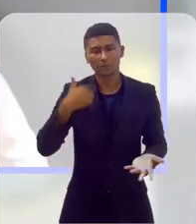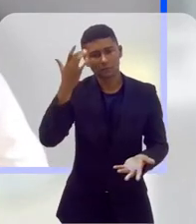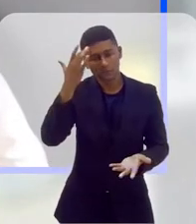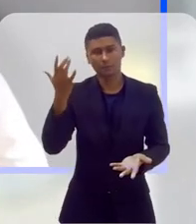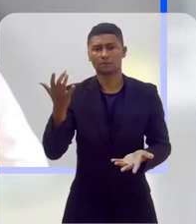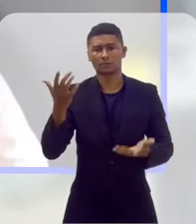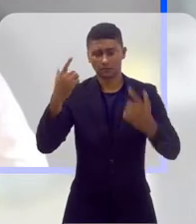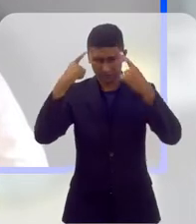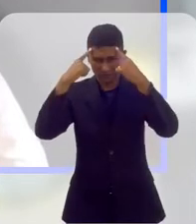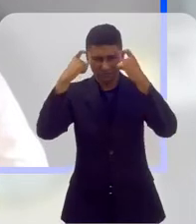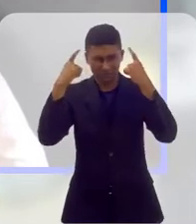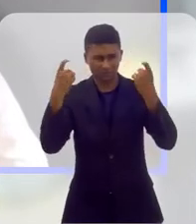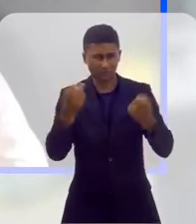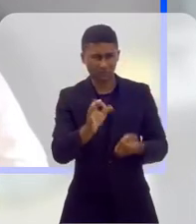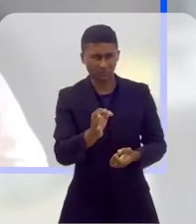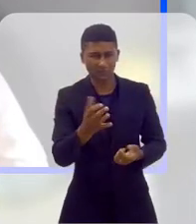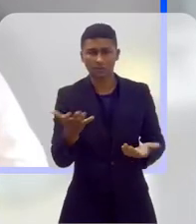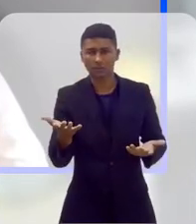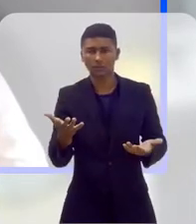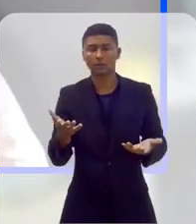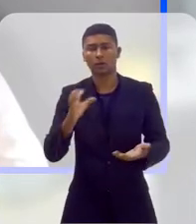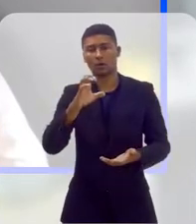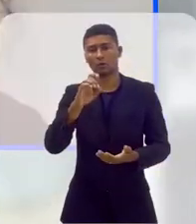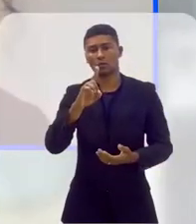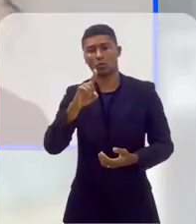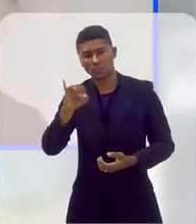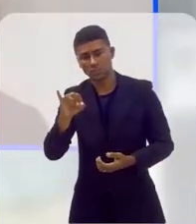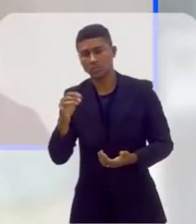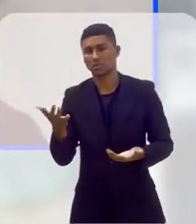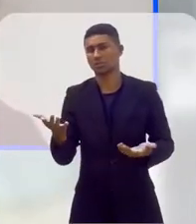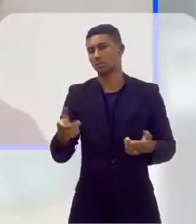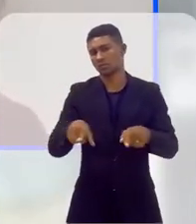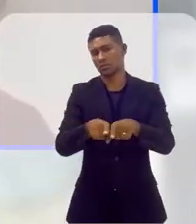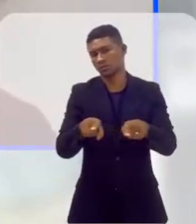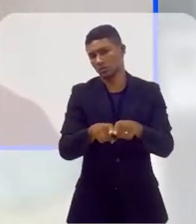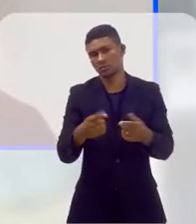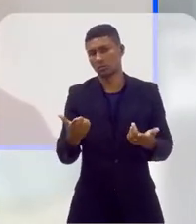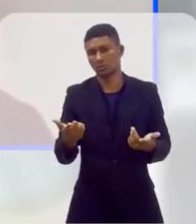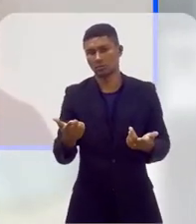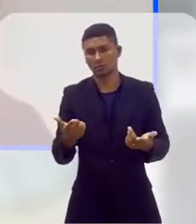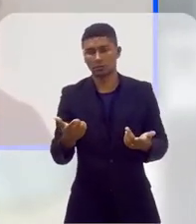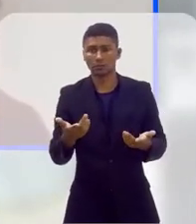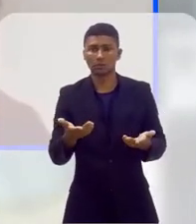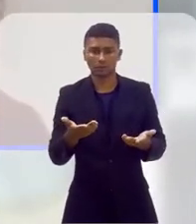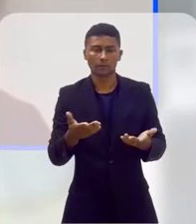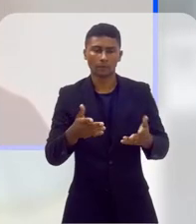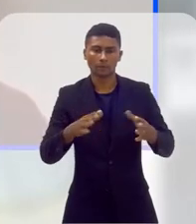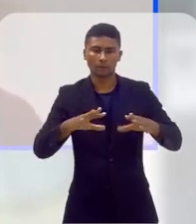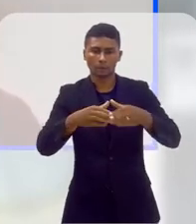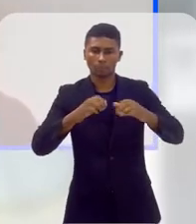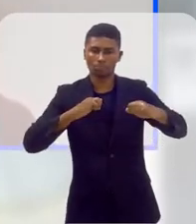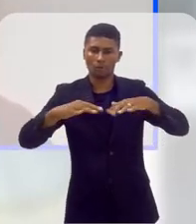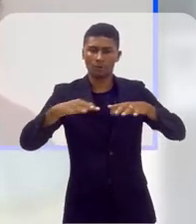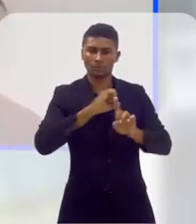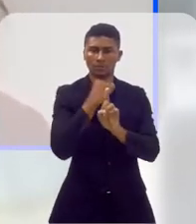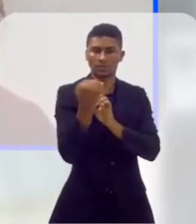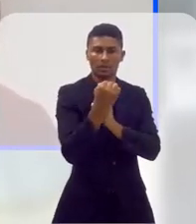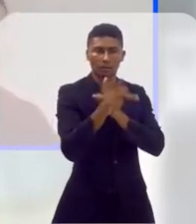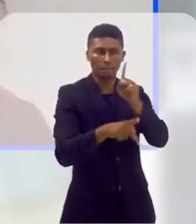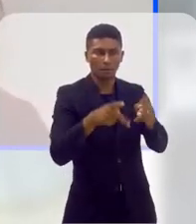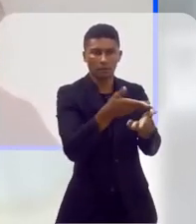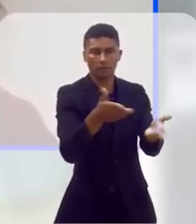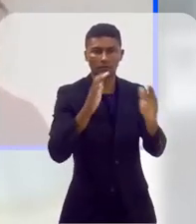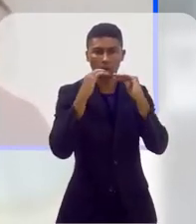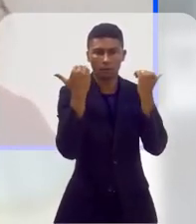em números, mas pelo que a gente recebe na Codiro, pelo que a gente recebe de questões que ligam ao movimento social e a essa população,